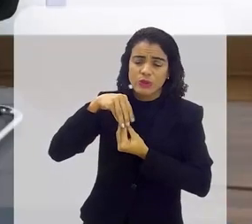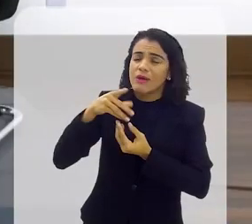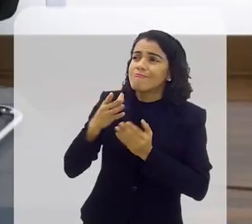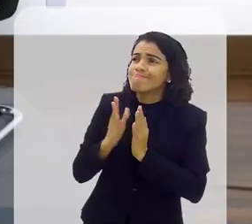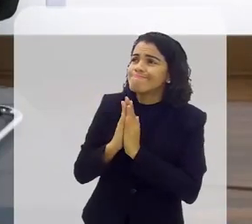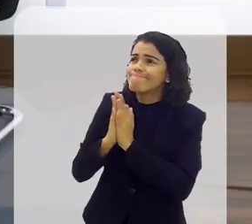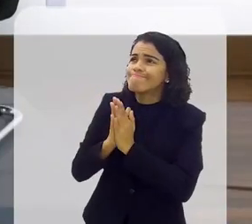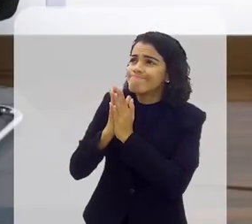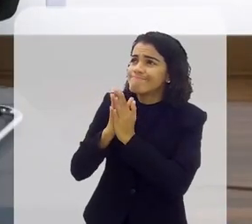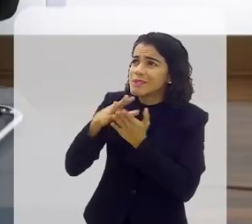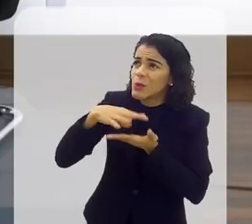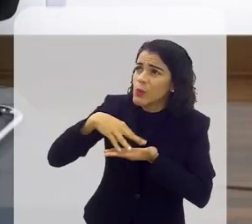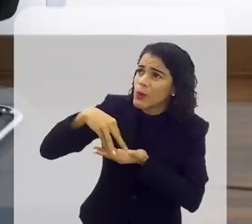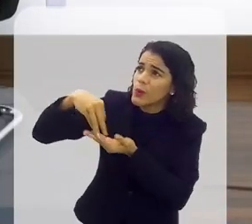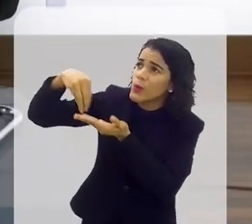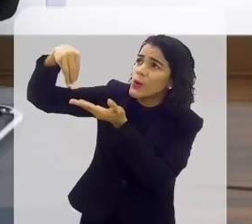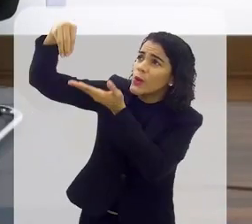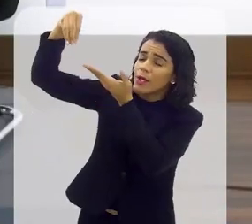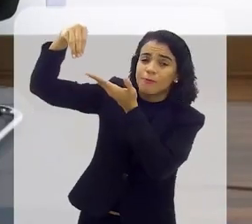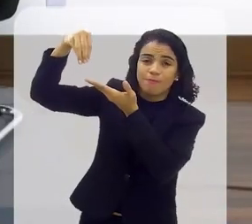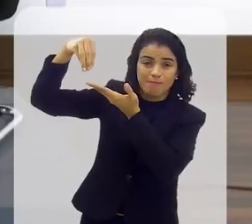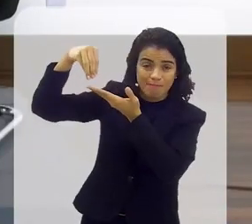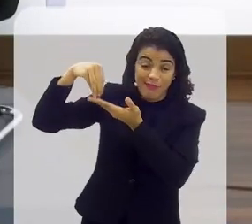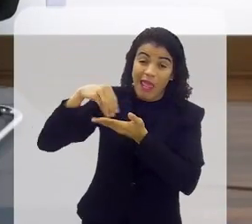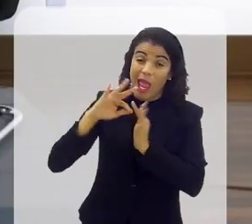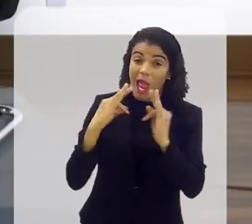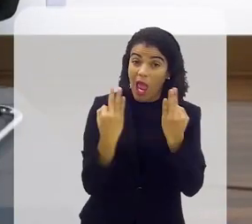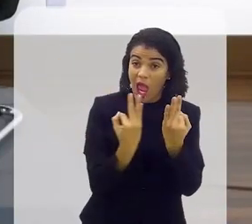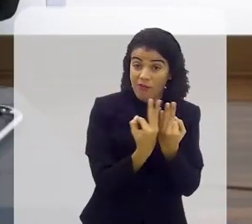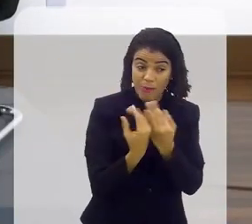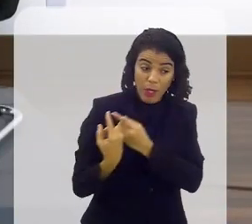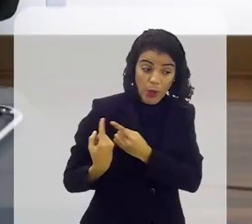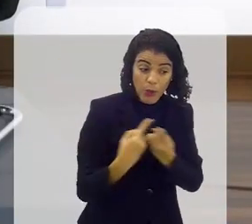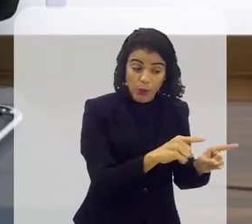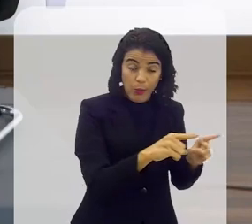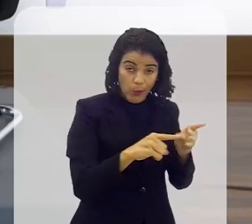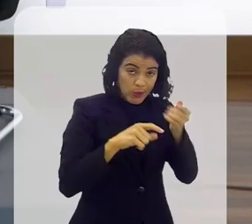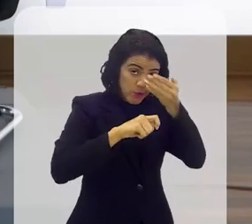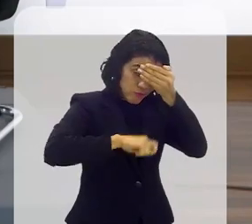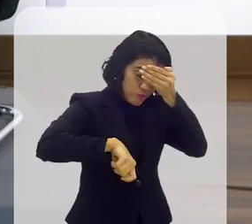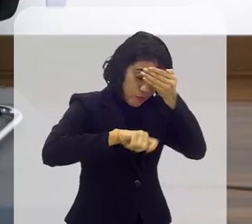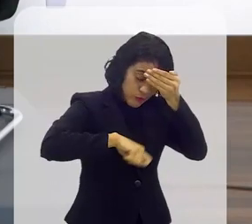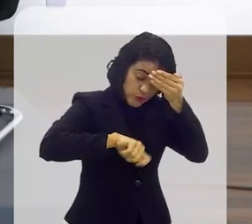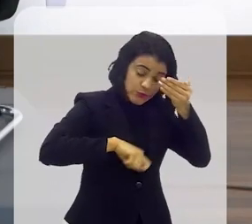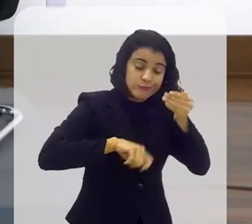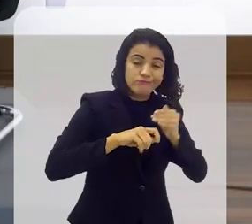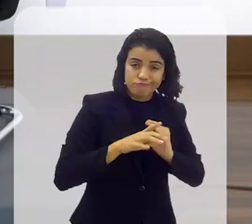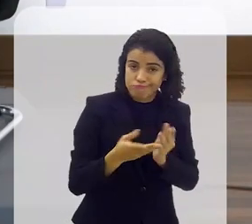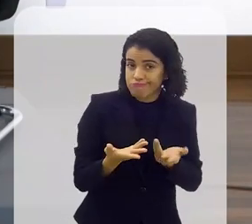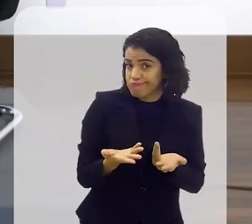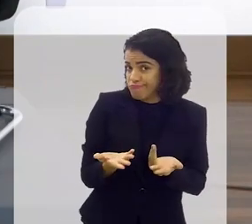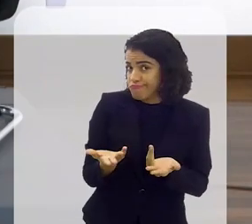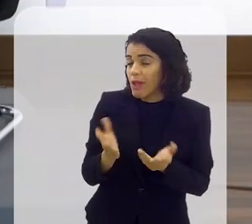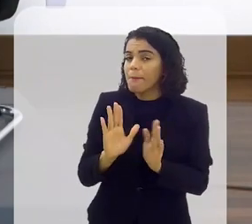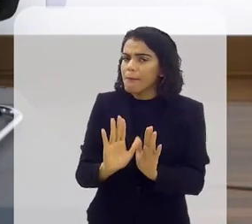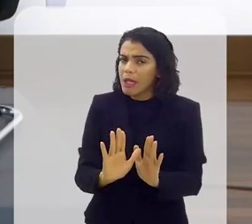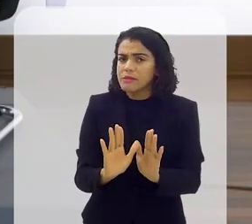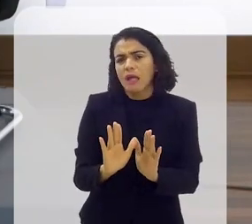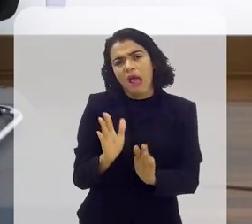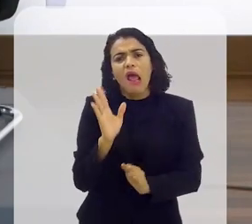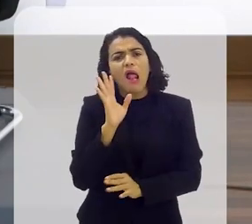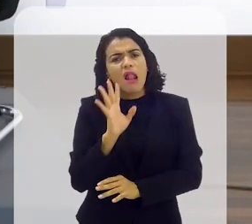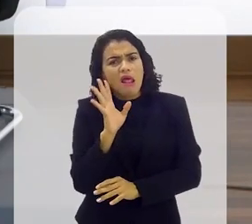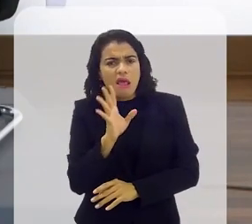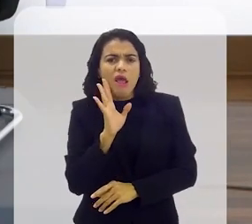ficaria aqui sofrendo sofrendo muito tempo a família foi contra o Chico por esse pedido por isso mas que ele